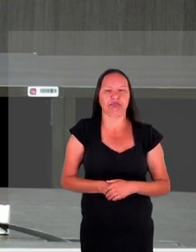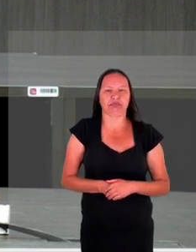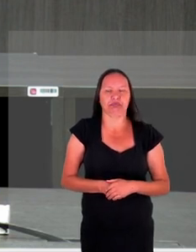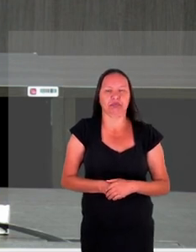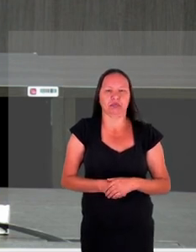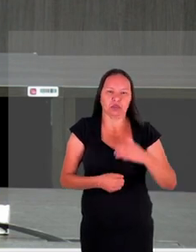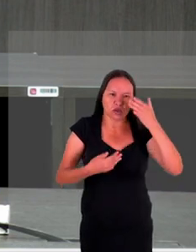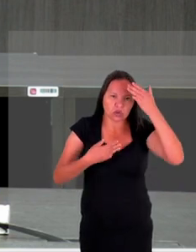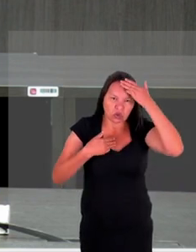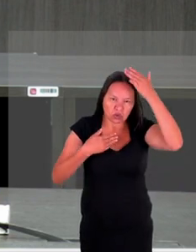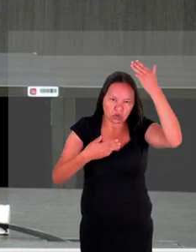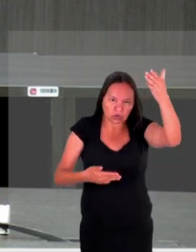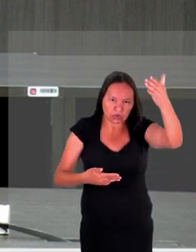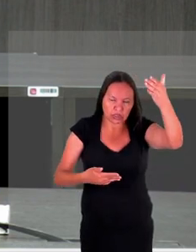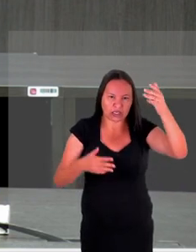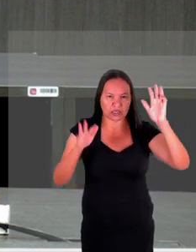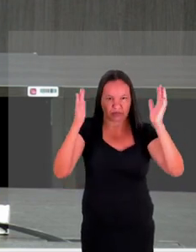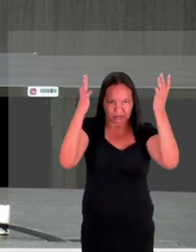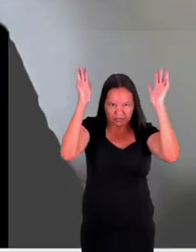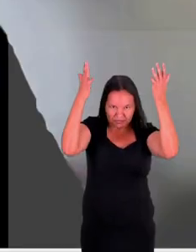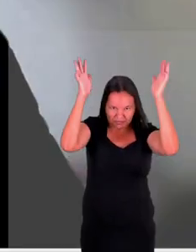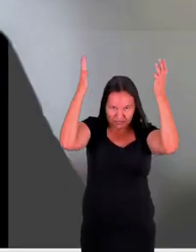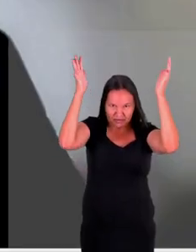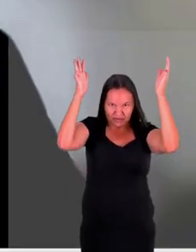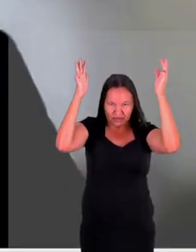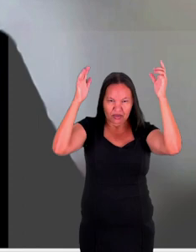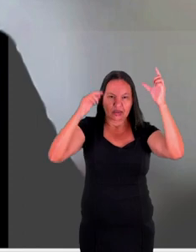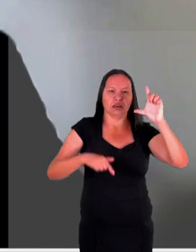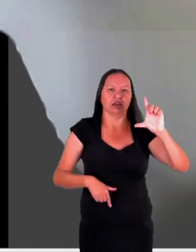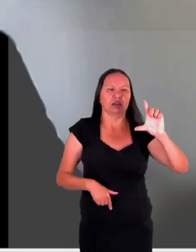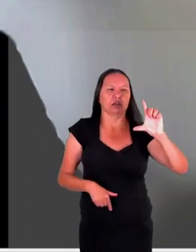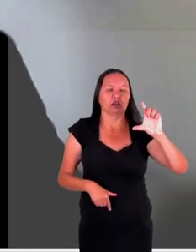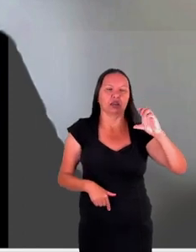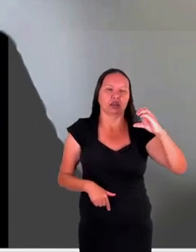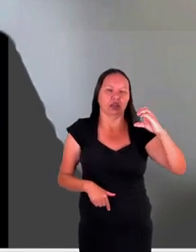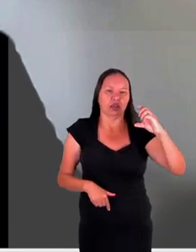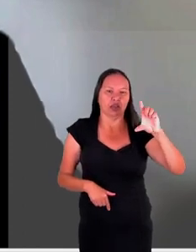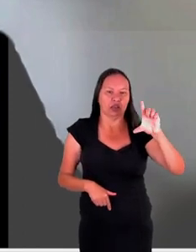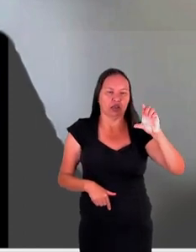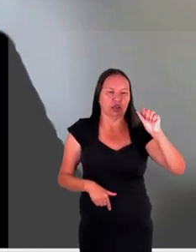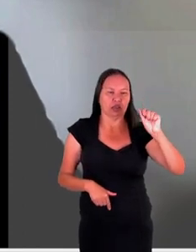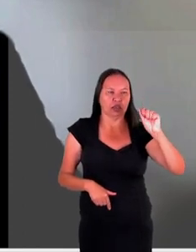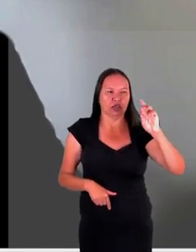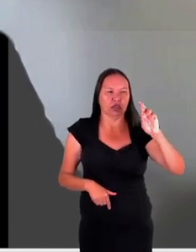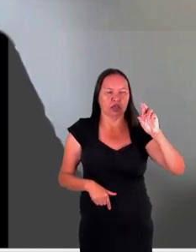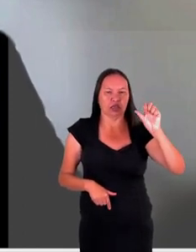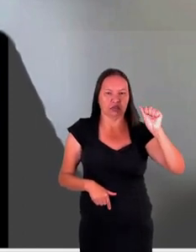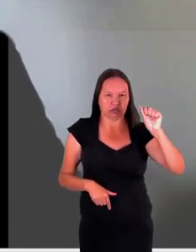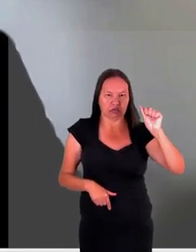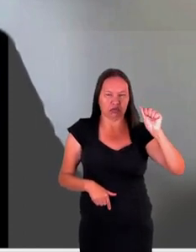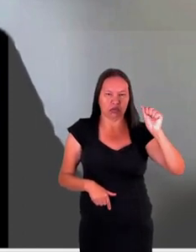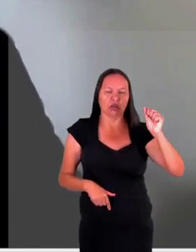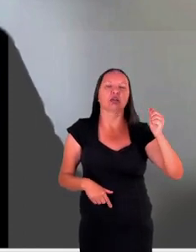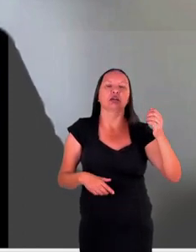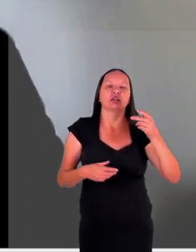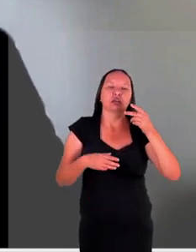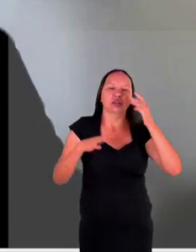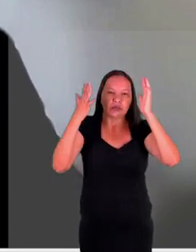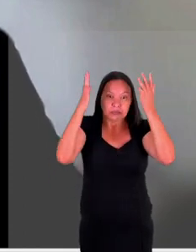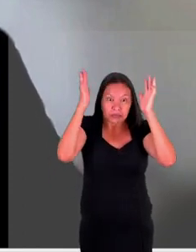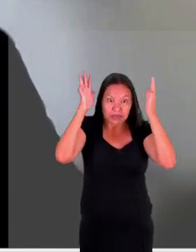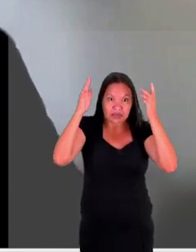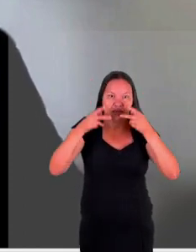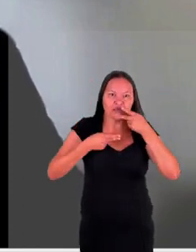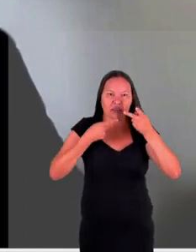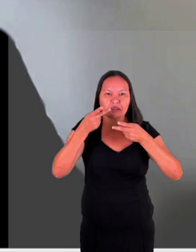Obrigado Juliana parabéns a Clara ao Vladimir excelente exposição só mesmo parabenizá-los pela fala e